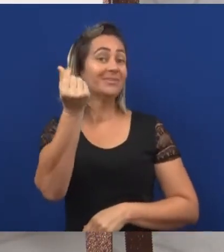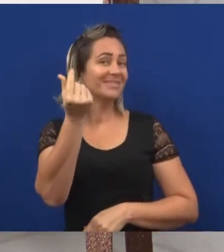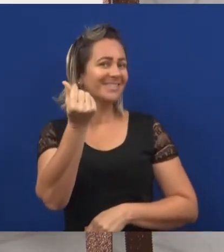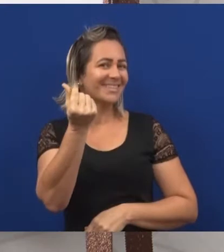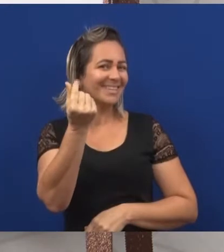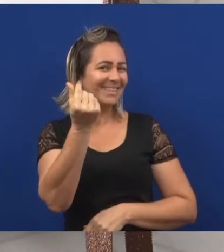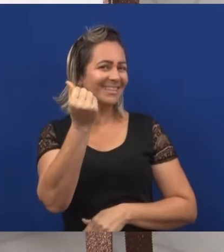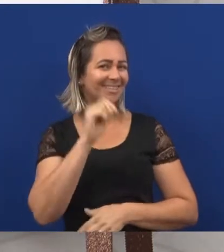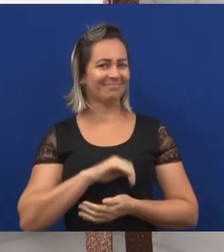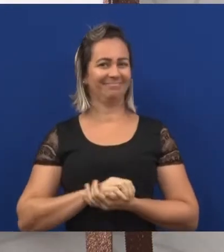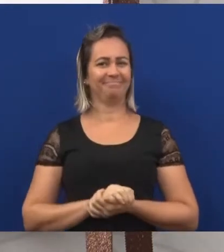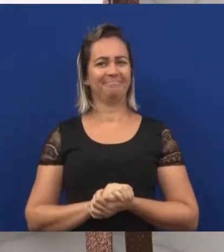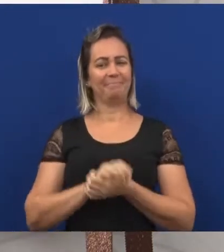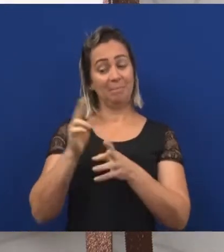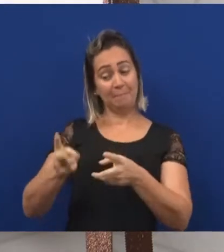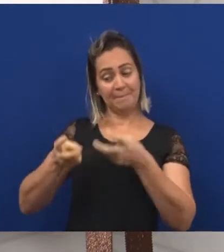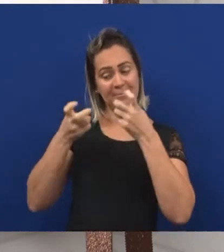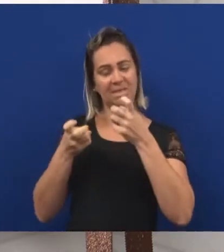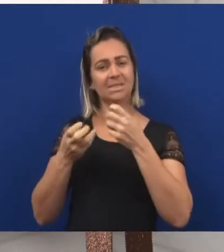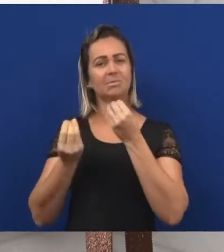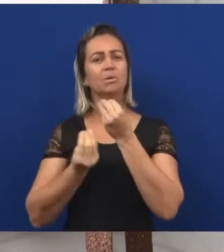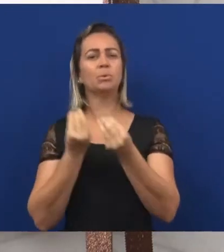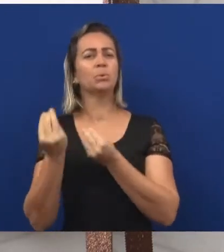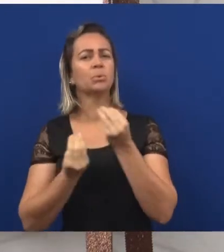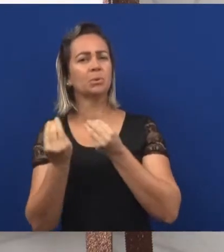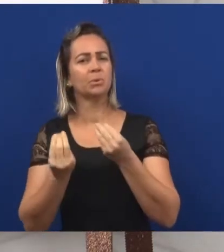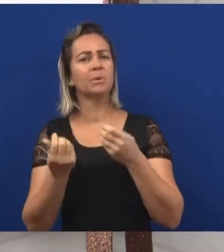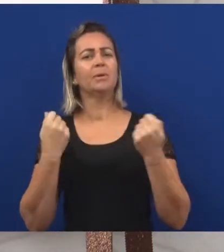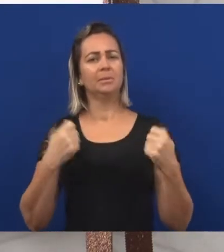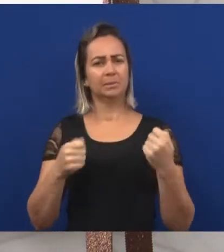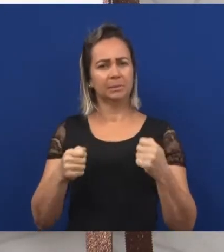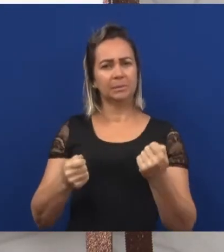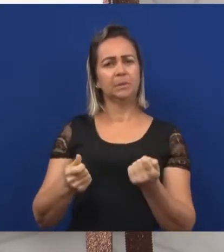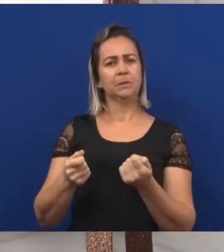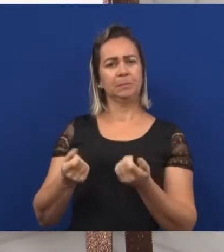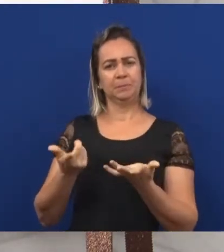precisava de dinheiro para alugar as cadeiras.